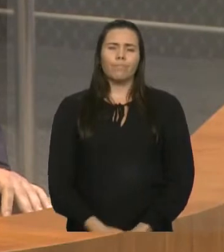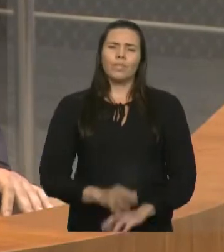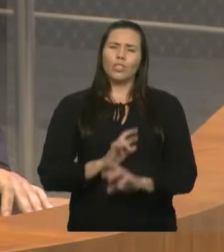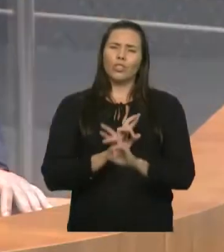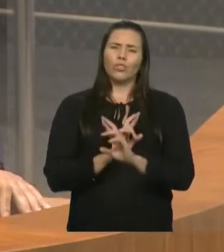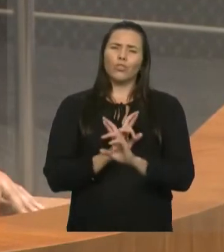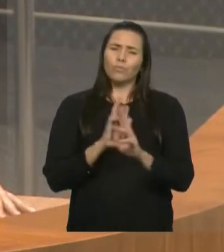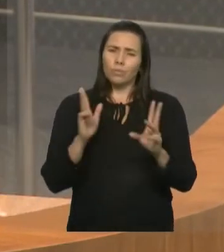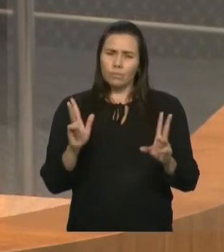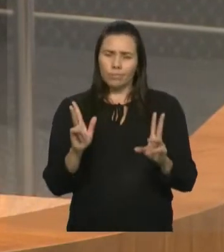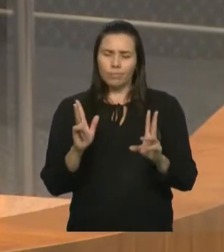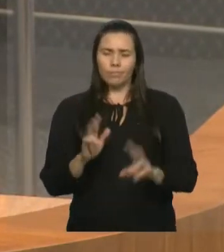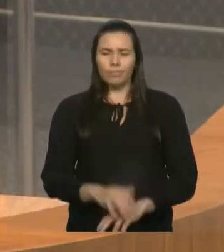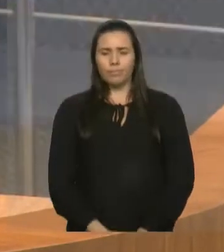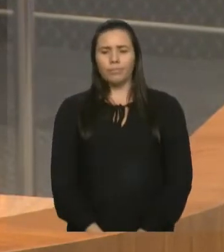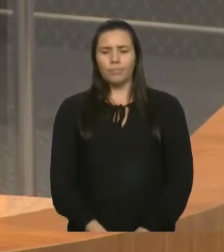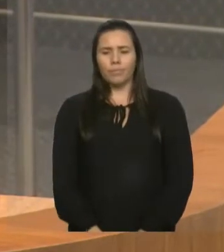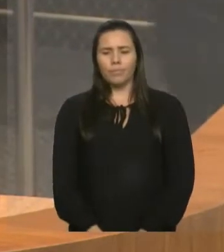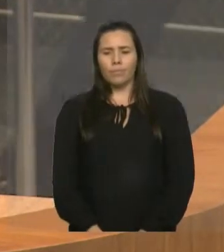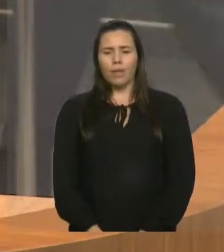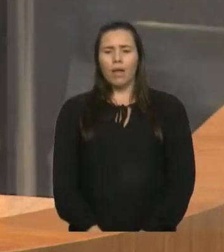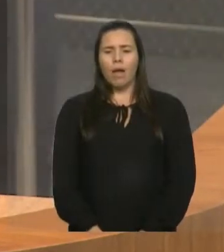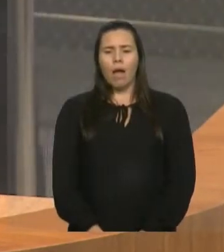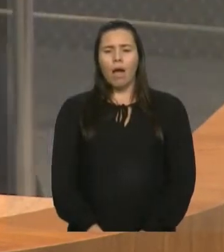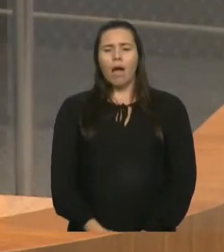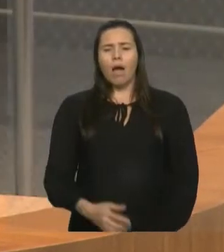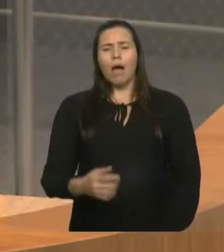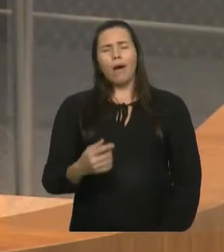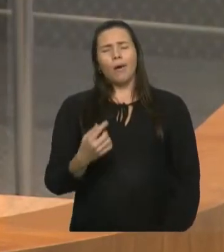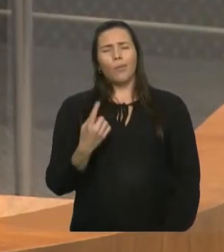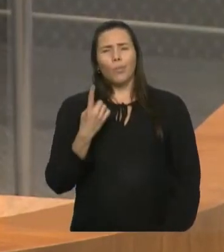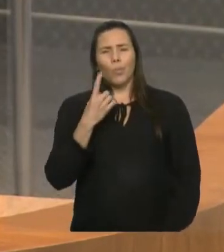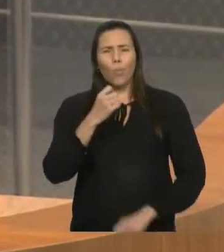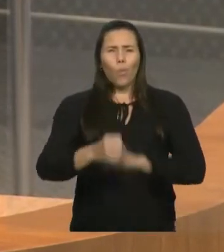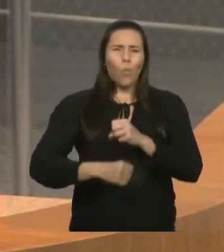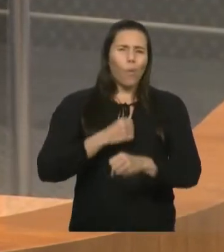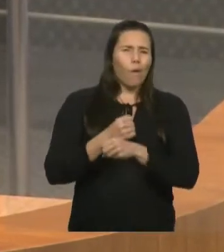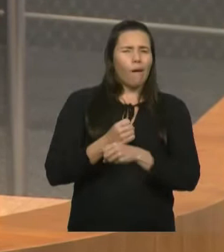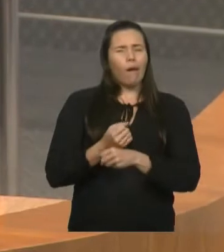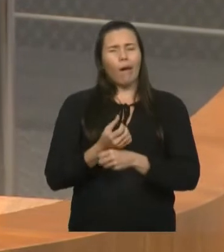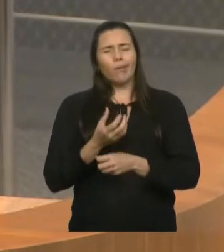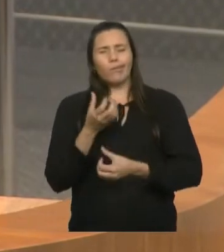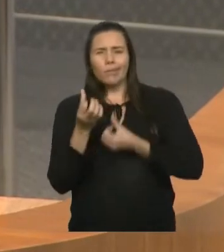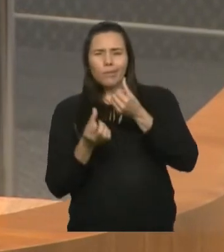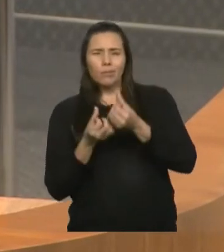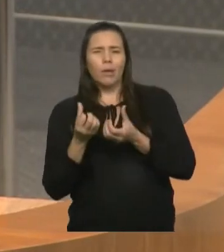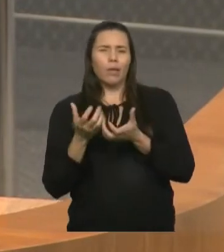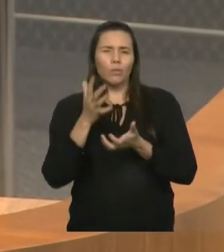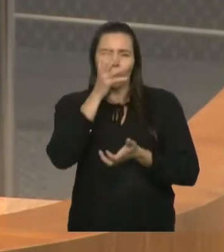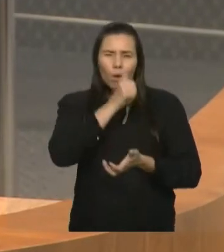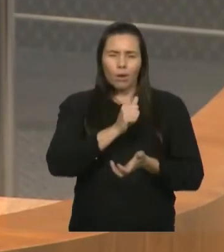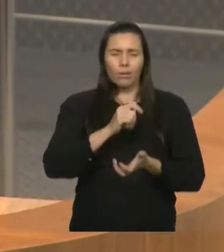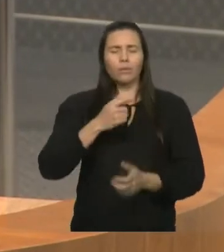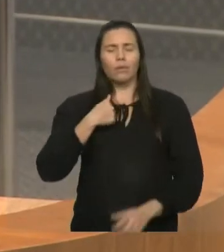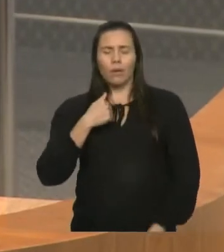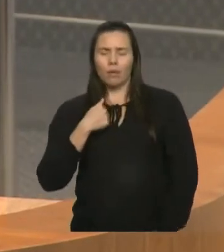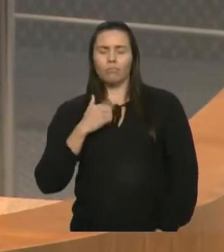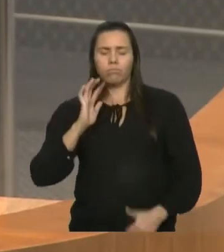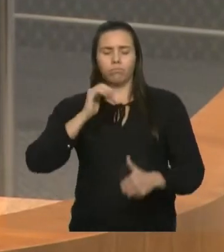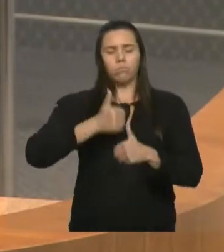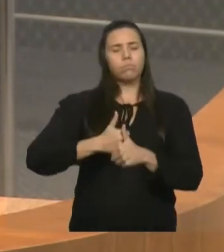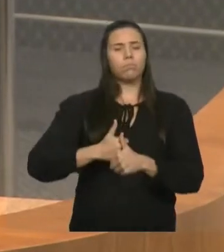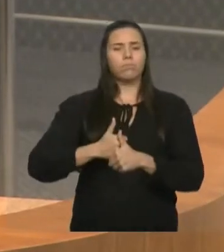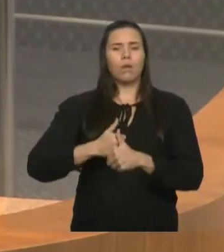ano na experiência no Legislativo e um dia eu tive o prazer de conversar com um homem que há